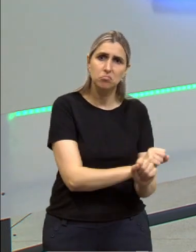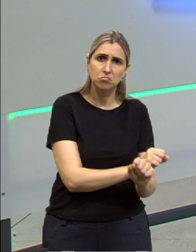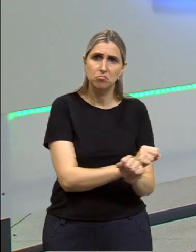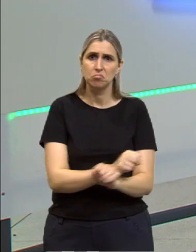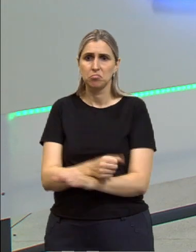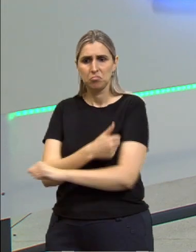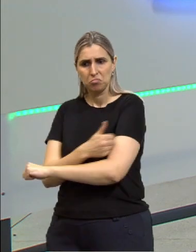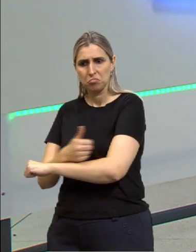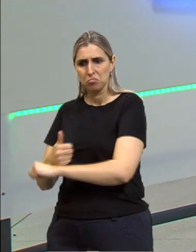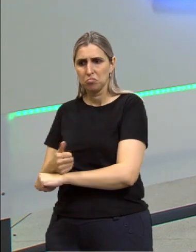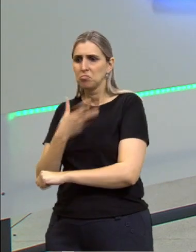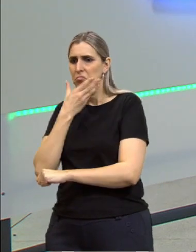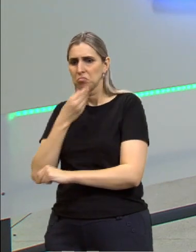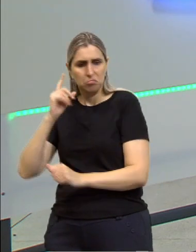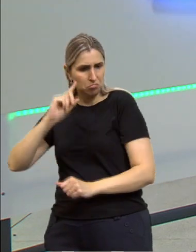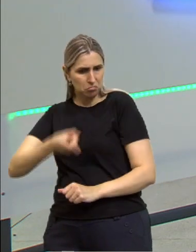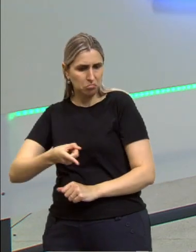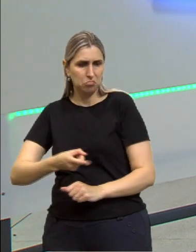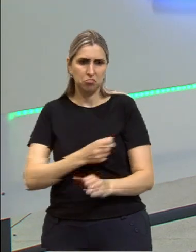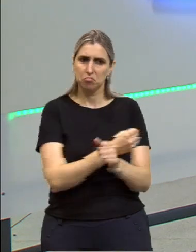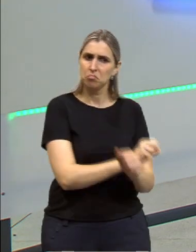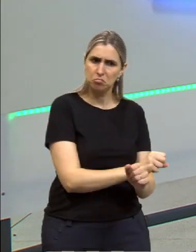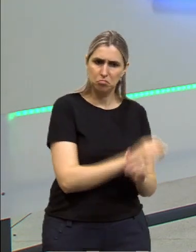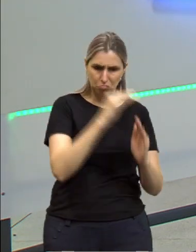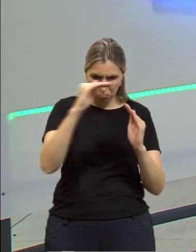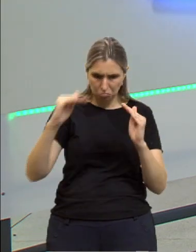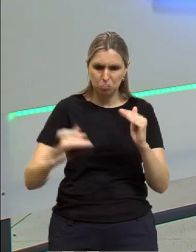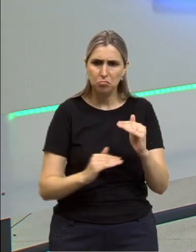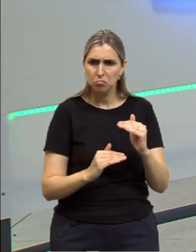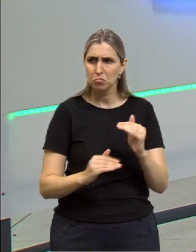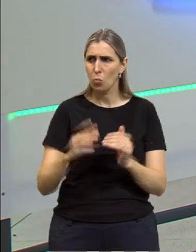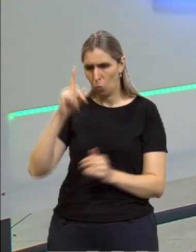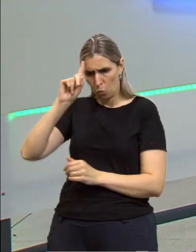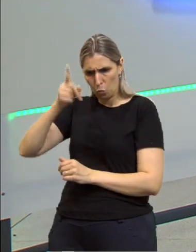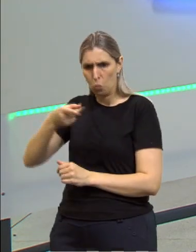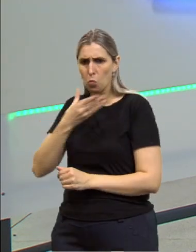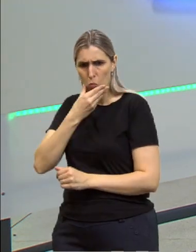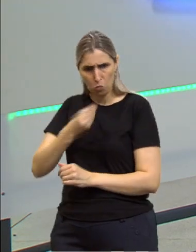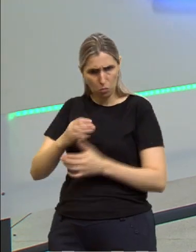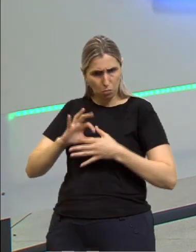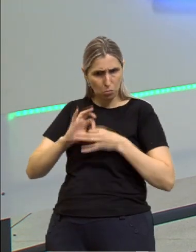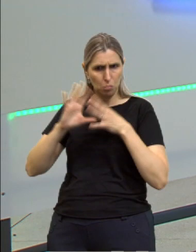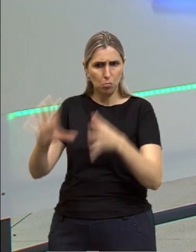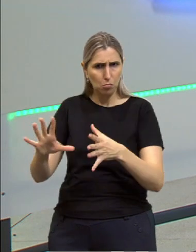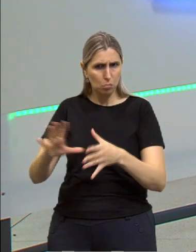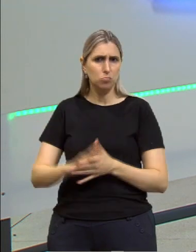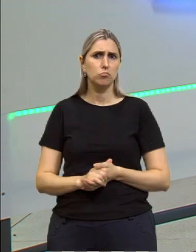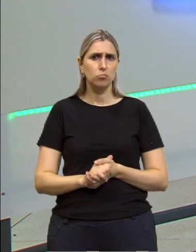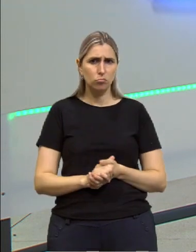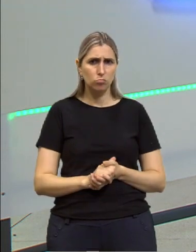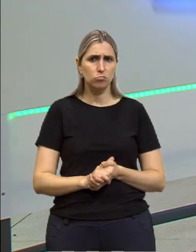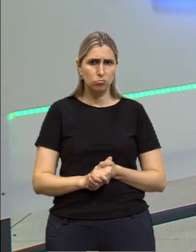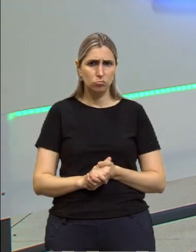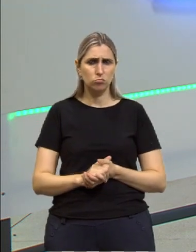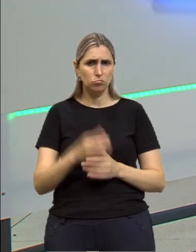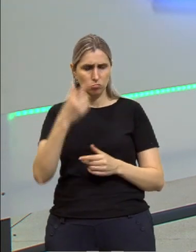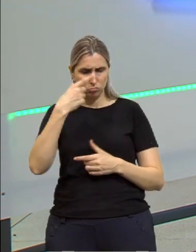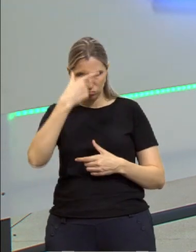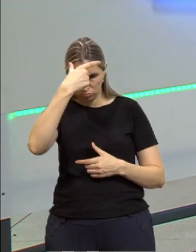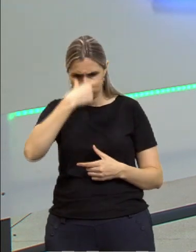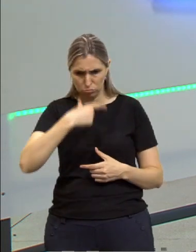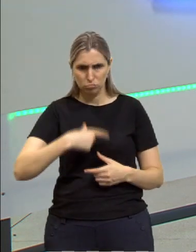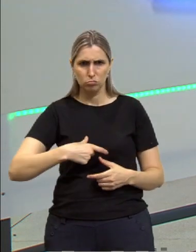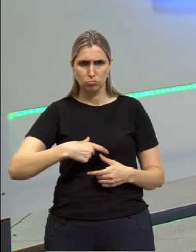Senhor, então a moral dos escravos já diz, escravo sumiço do Senhor é o que está se libertando, seja, está aquele sujeito